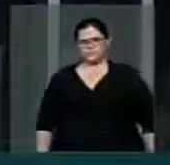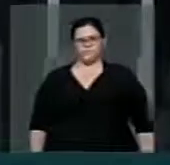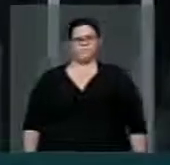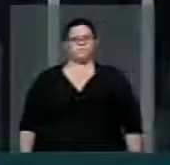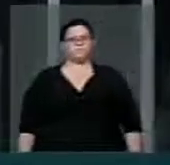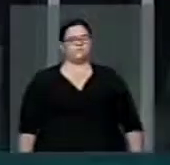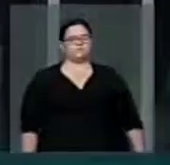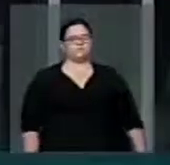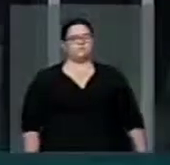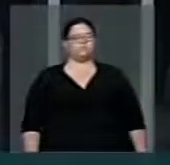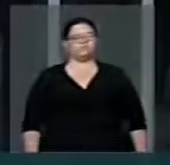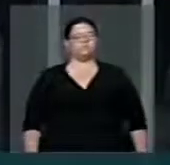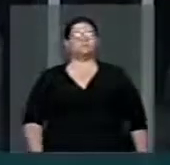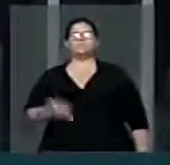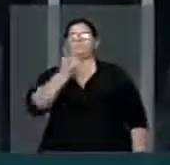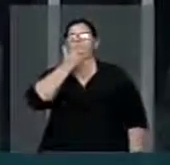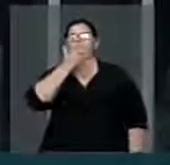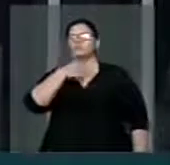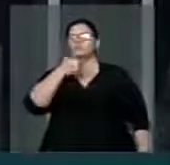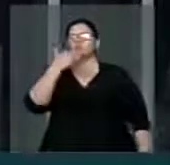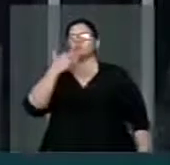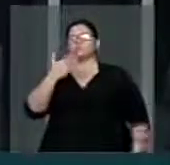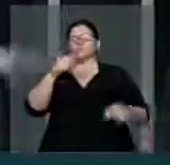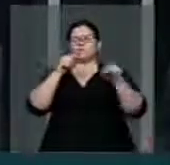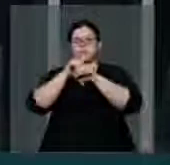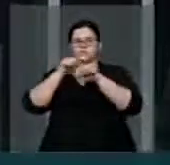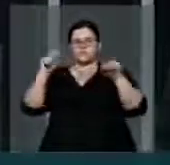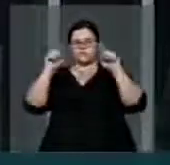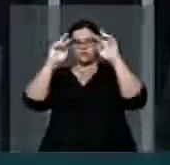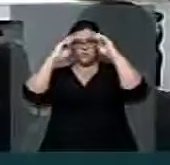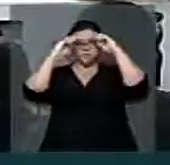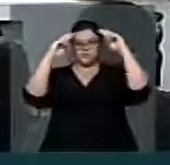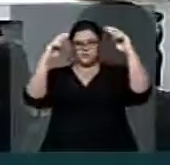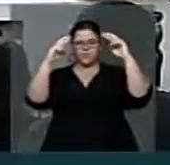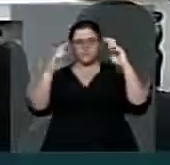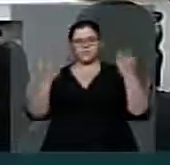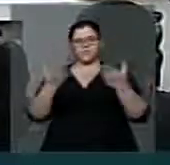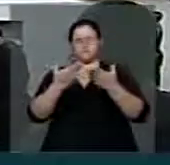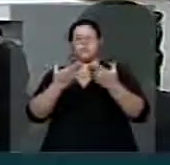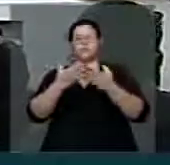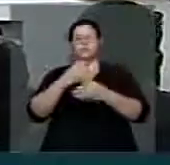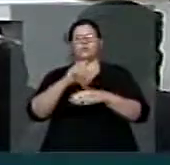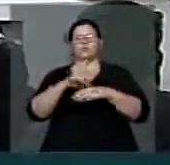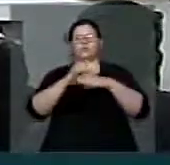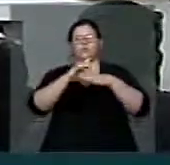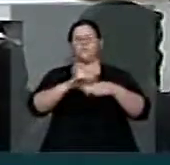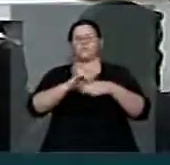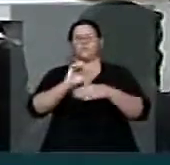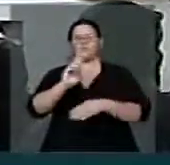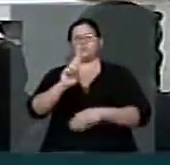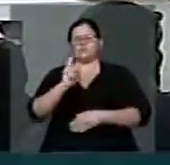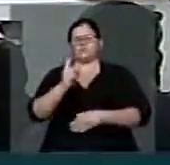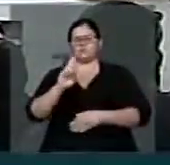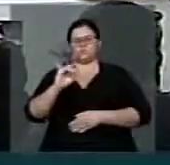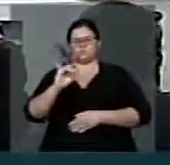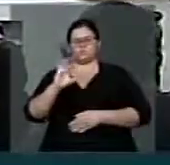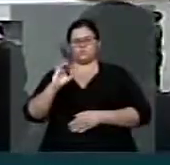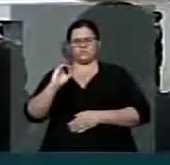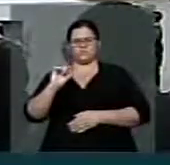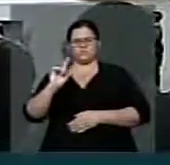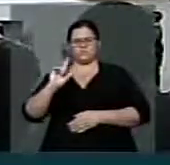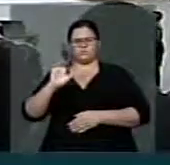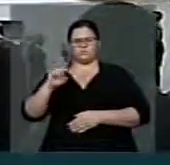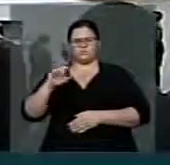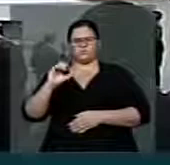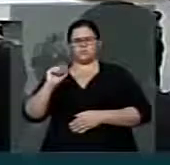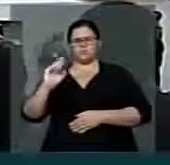Eu peço respeitoso silêncio a palavra do Líder Chico Alencar. Vossa excelência terá o tempo restituído. Qual palavra, vossa excelência?